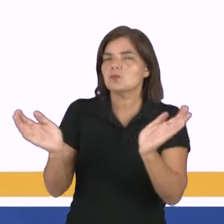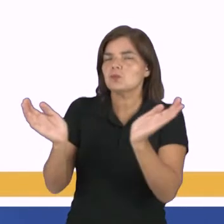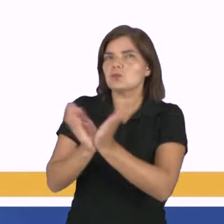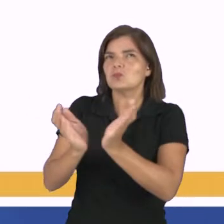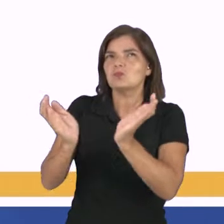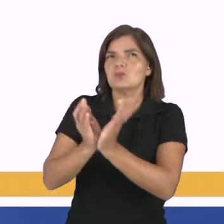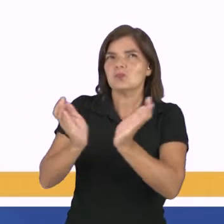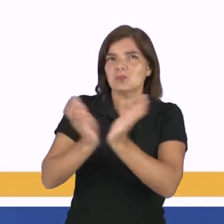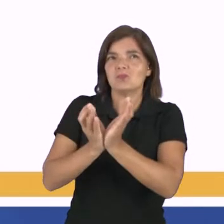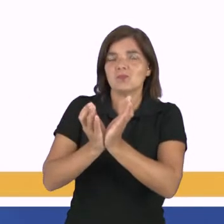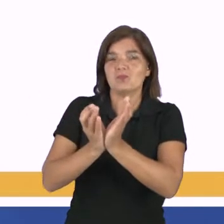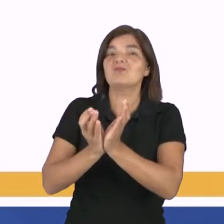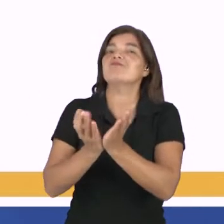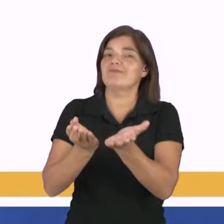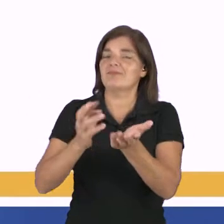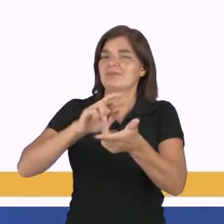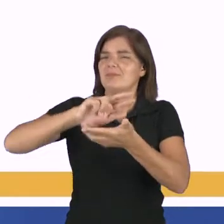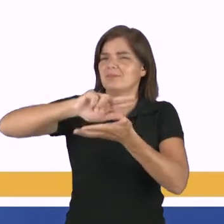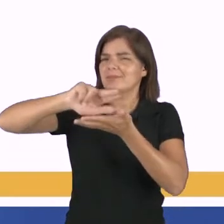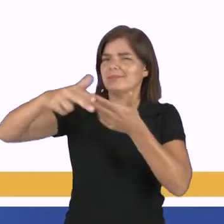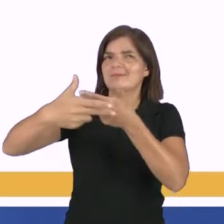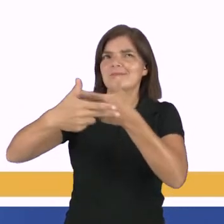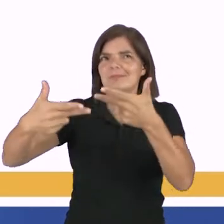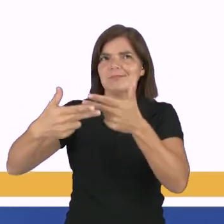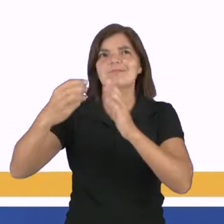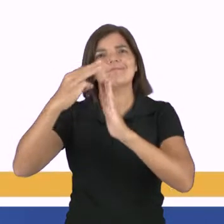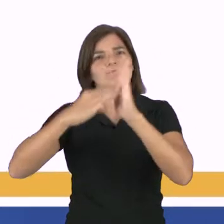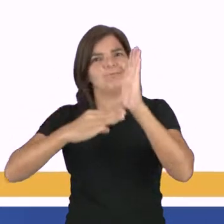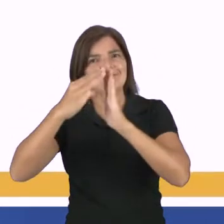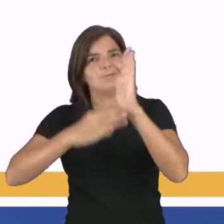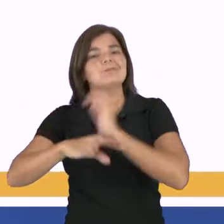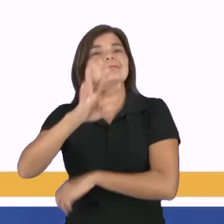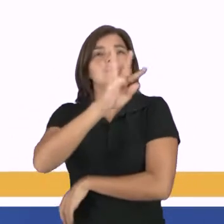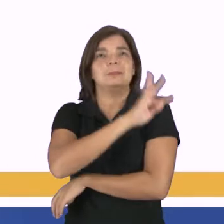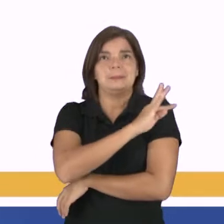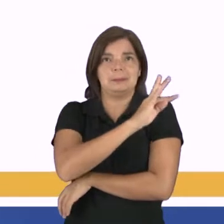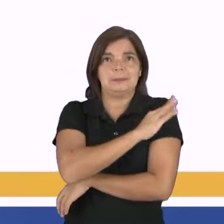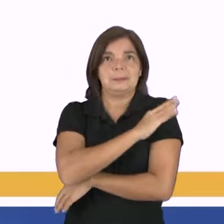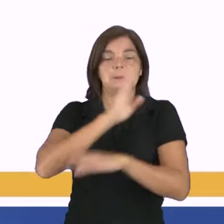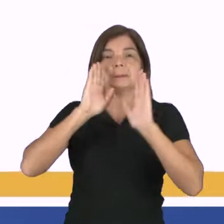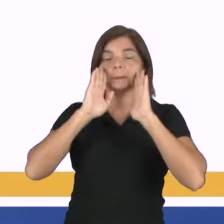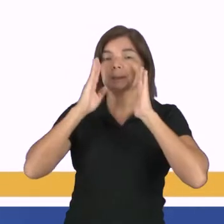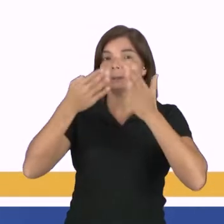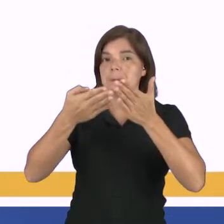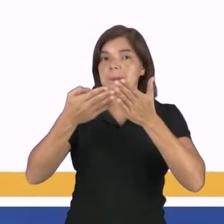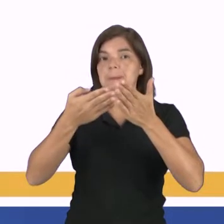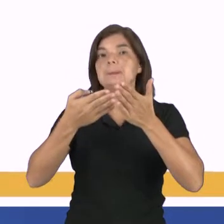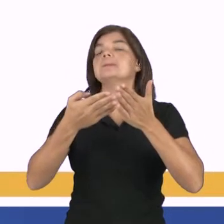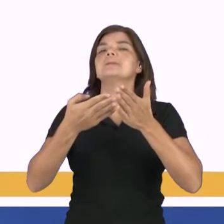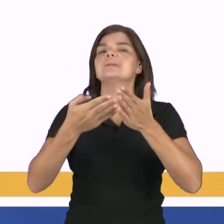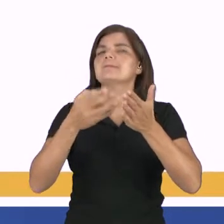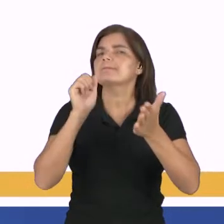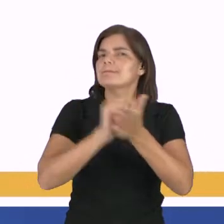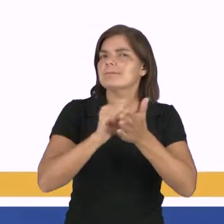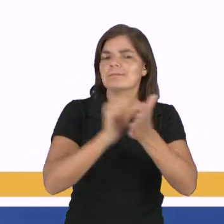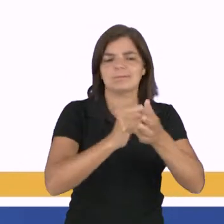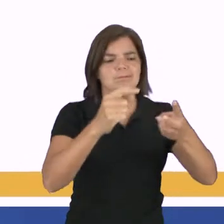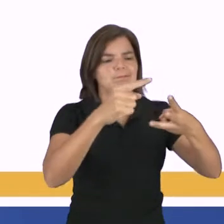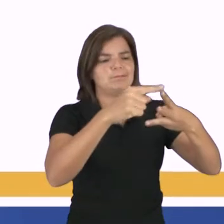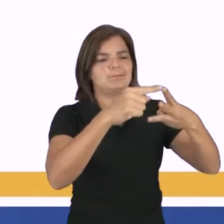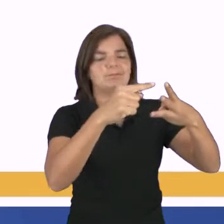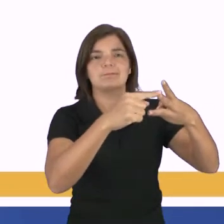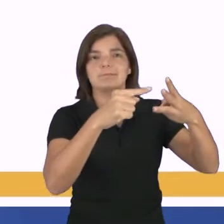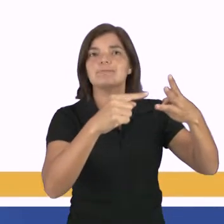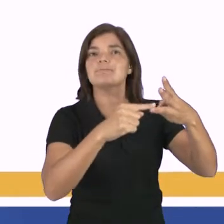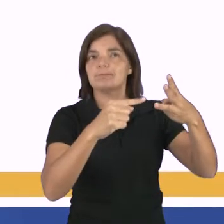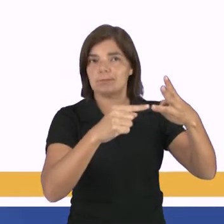envolve um conjunto de instrumentos, métodos e técnicas. Anota aí esses três itens que